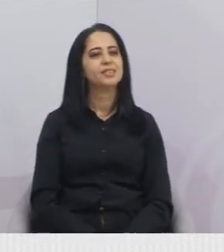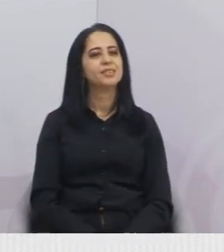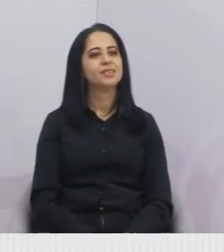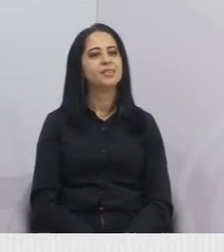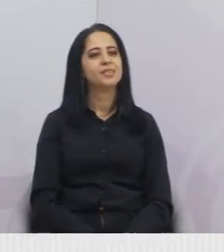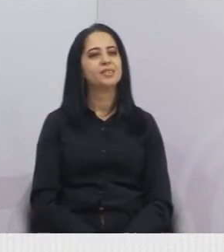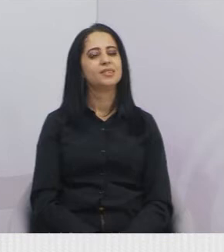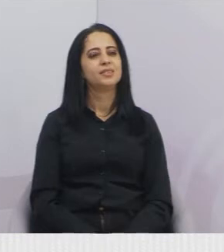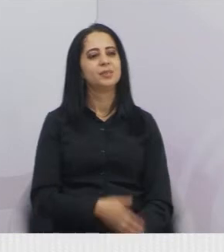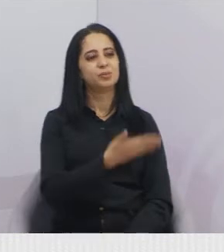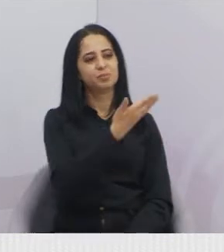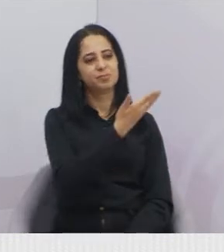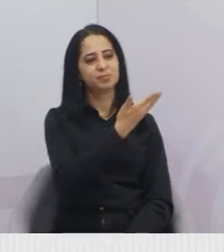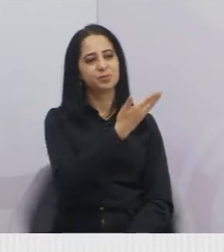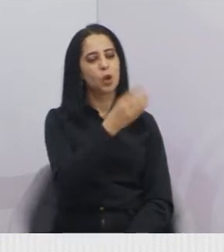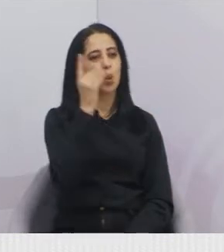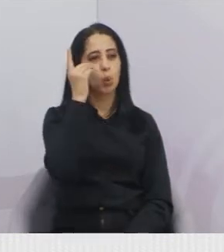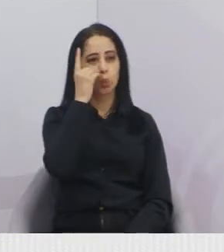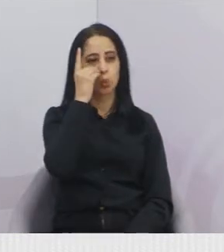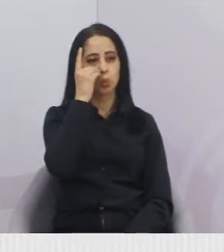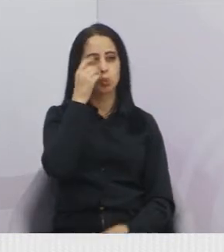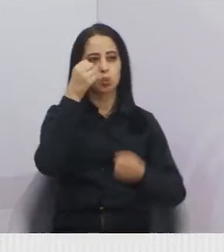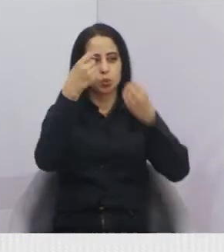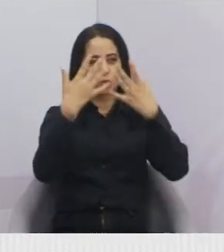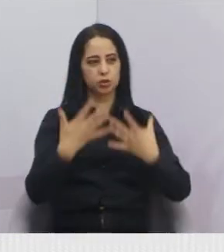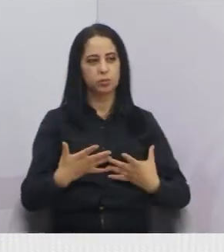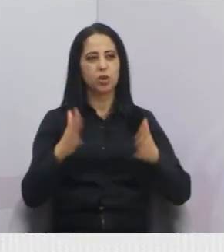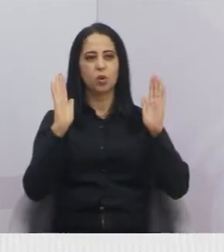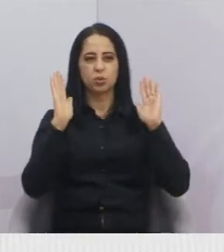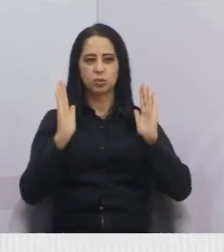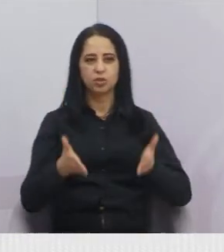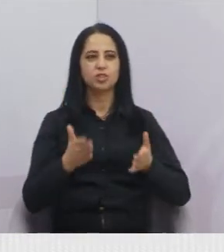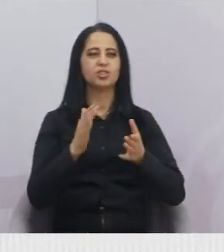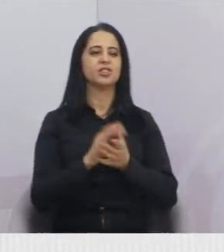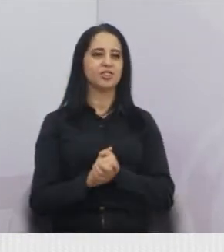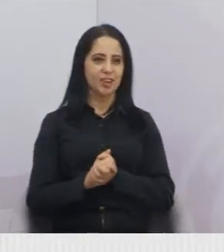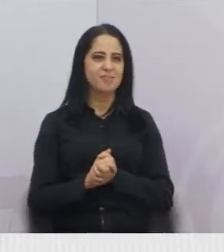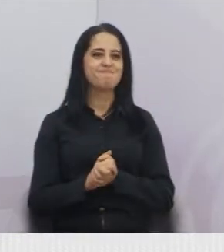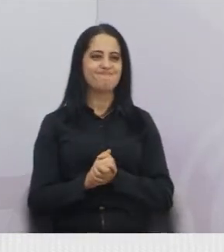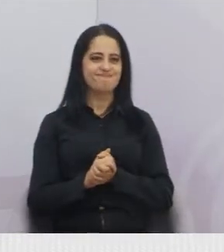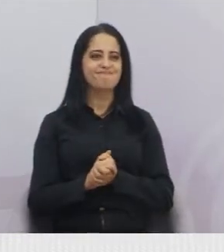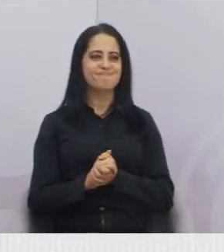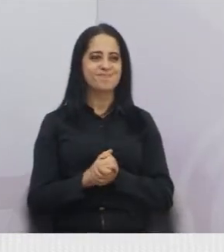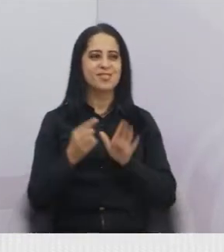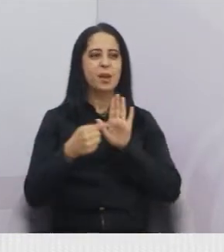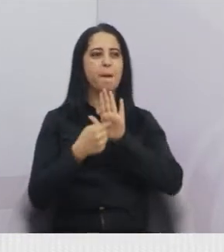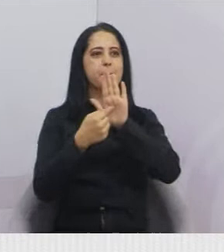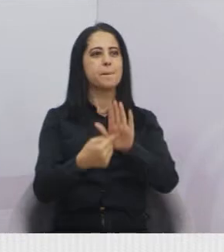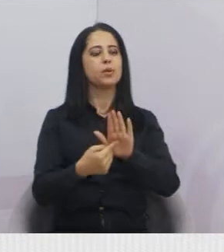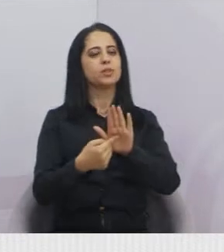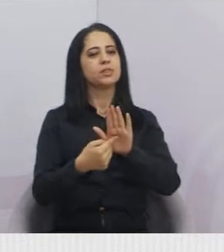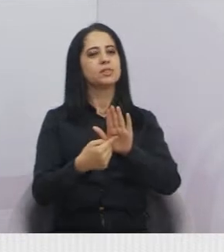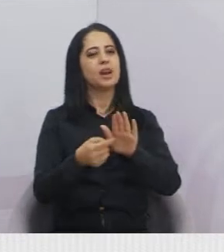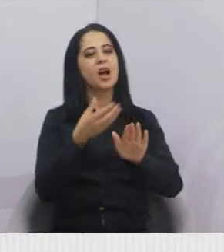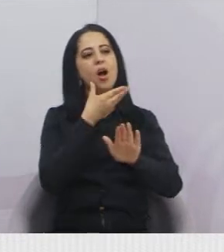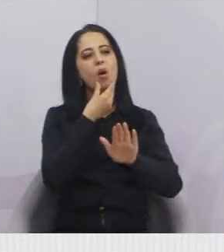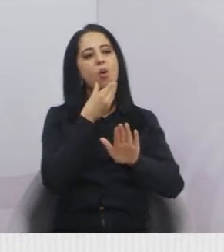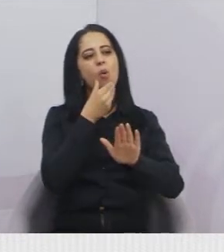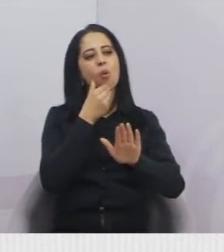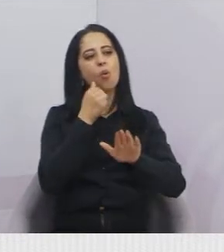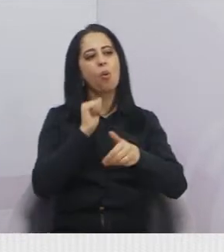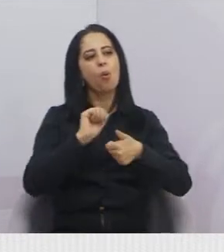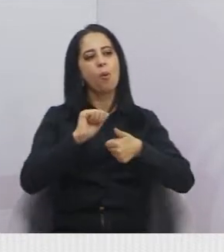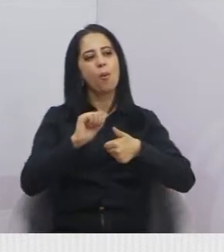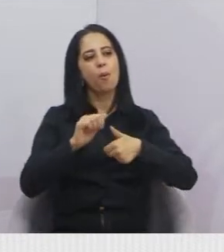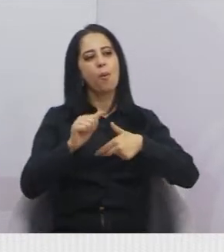Isso aí o Dud falou hoje, não é, Dud? Por onde tudo começou. Então, a gente trouxe aí essa pessoa tão